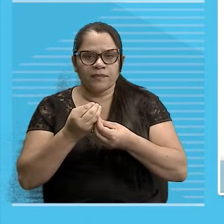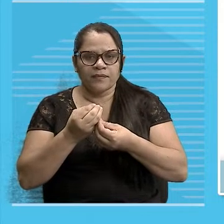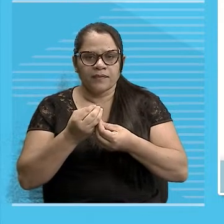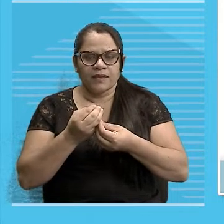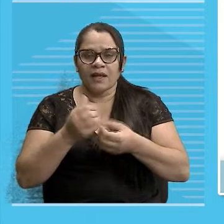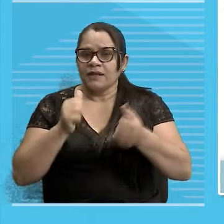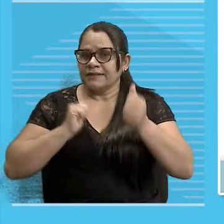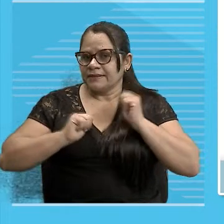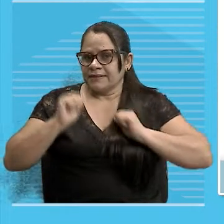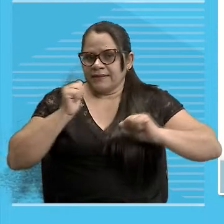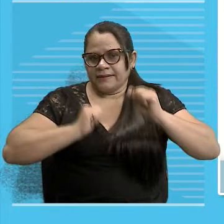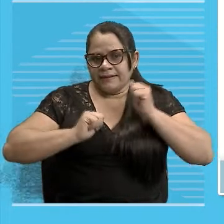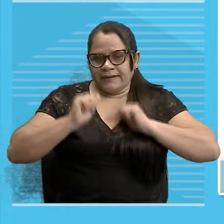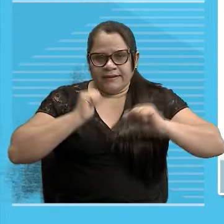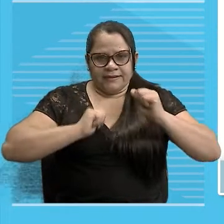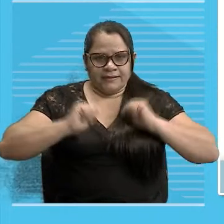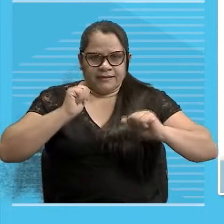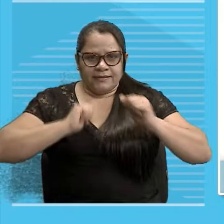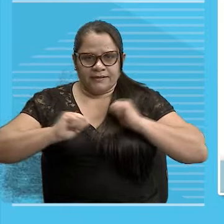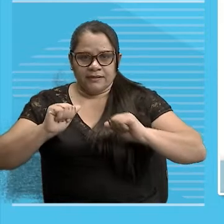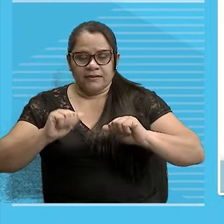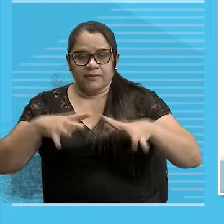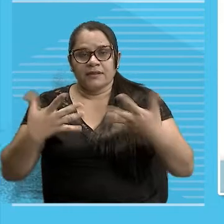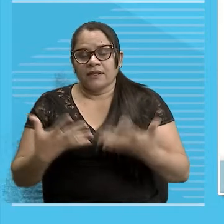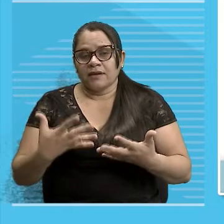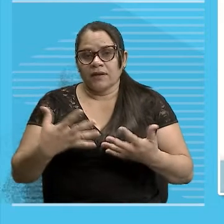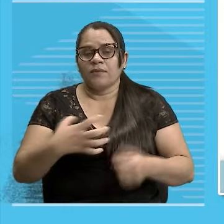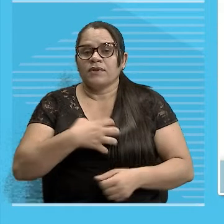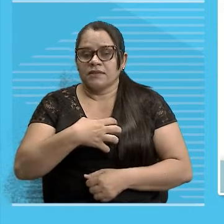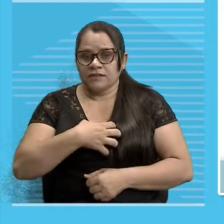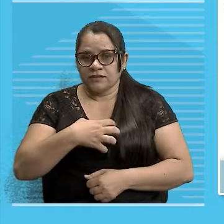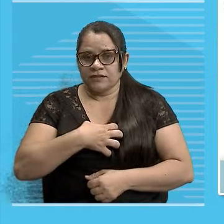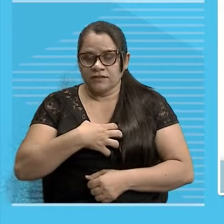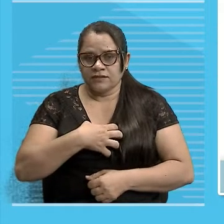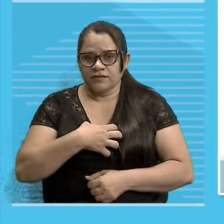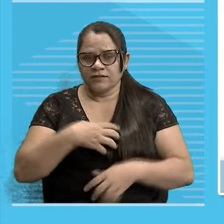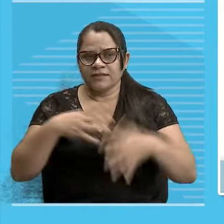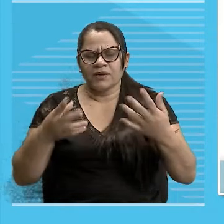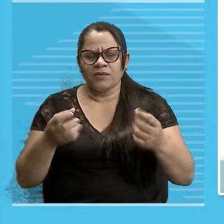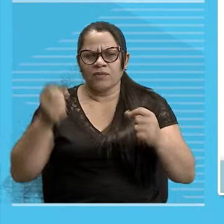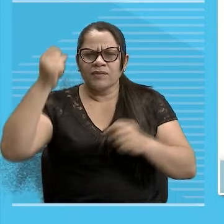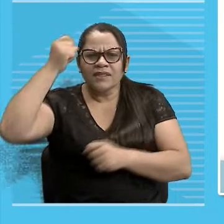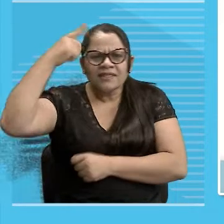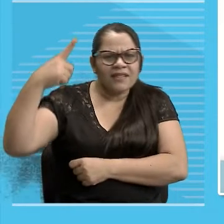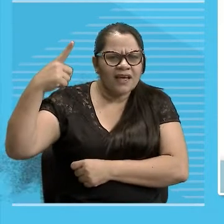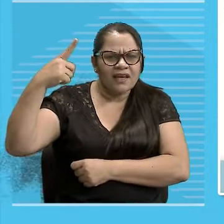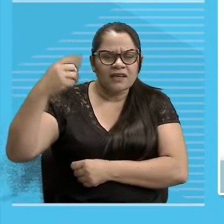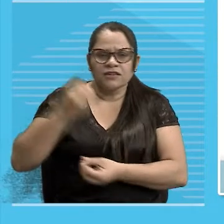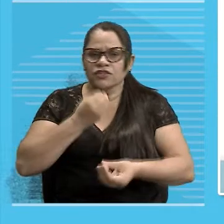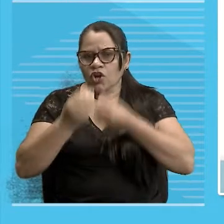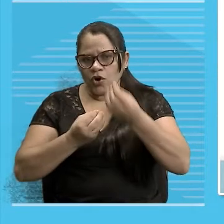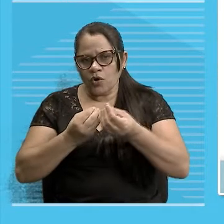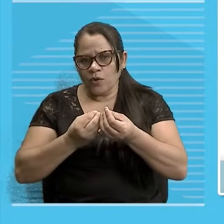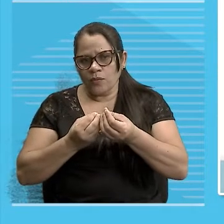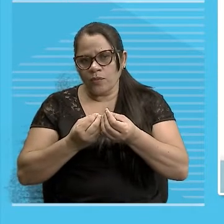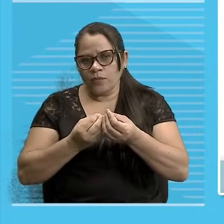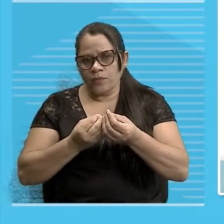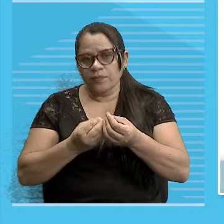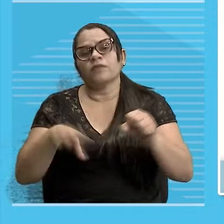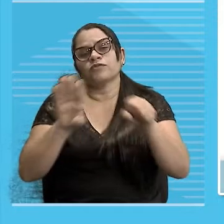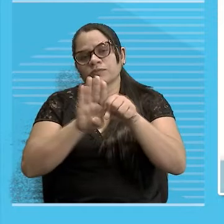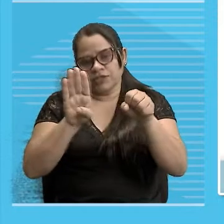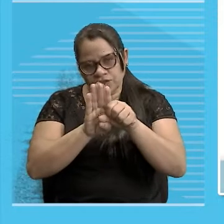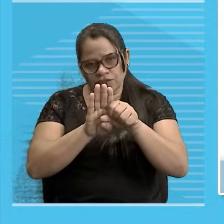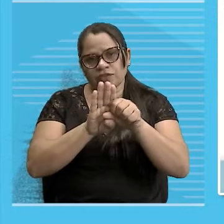É um substantivo Indicativo de desejo, né Ideias Bom Substantivo indica Muita